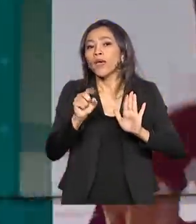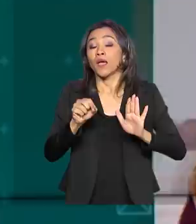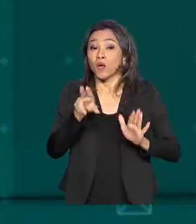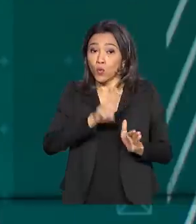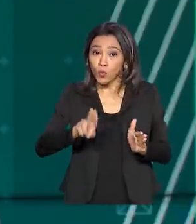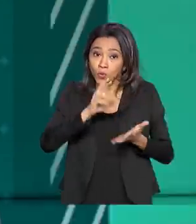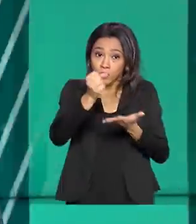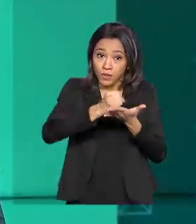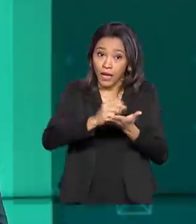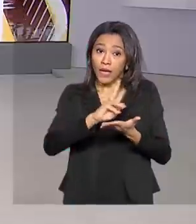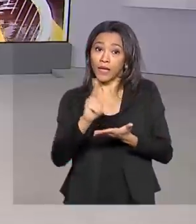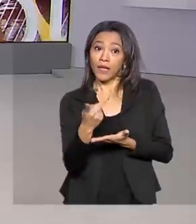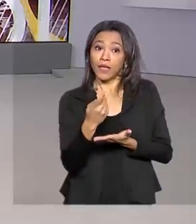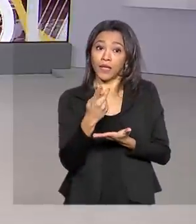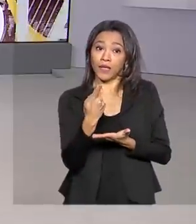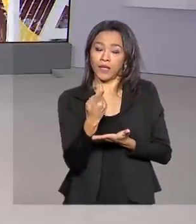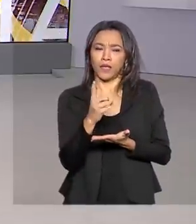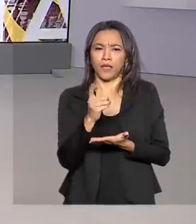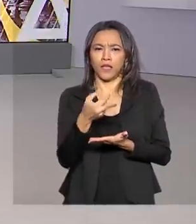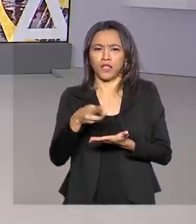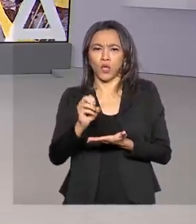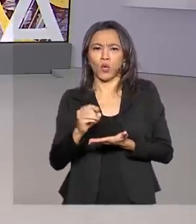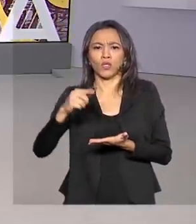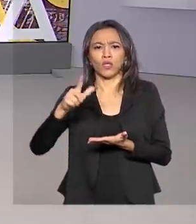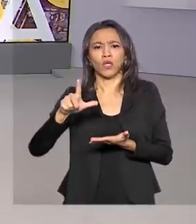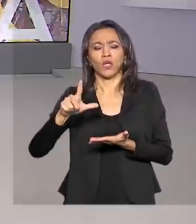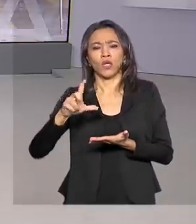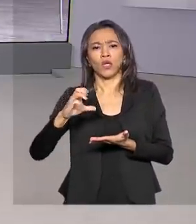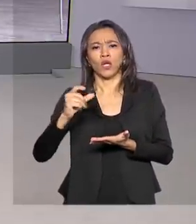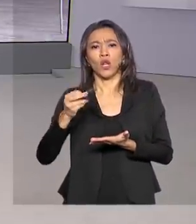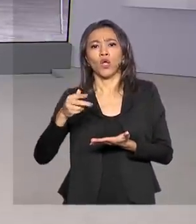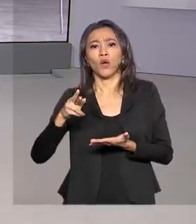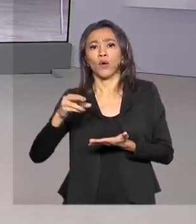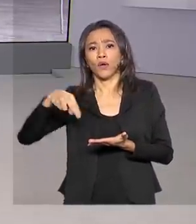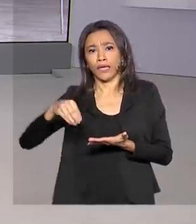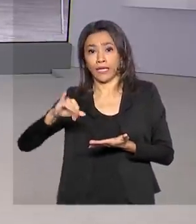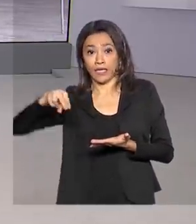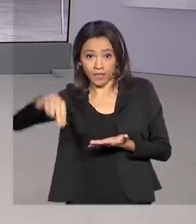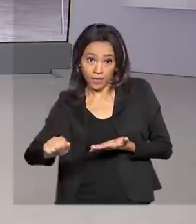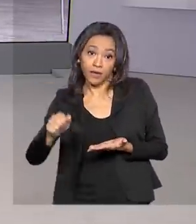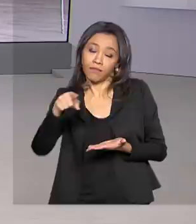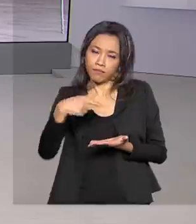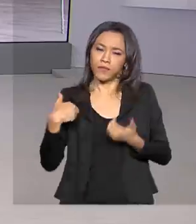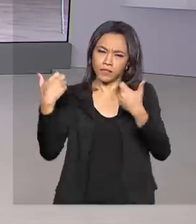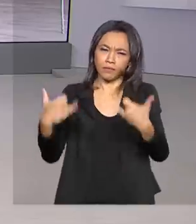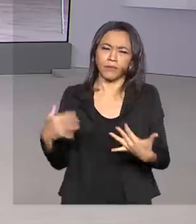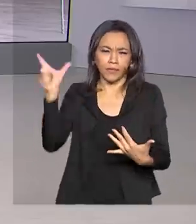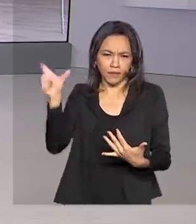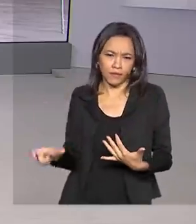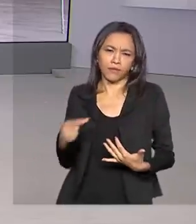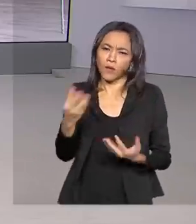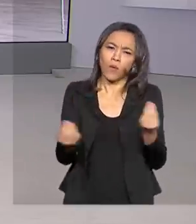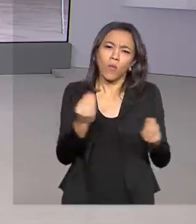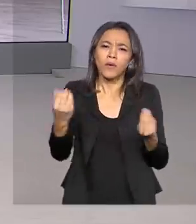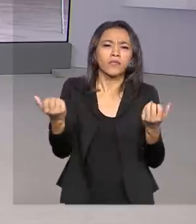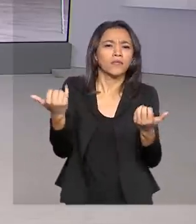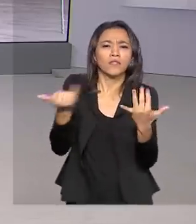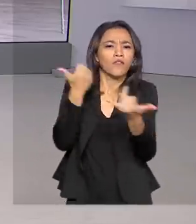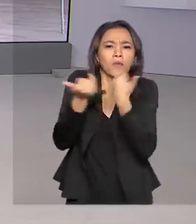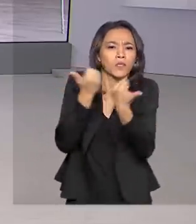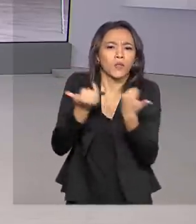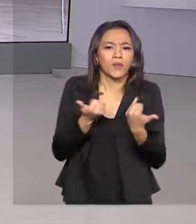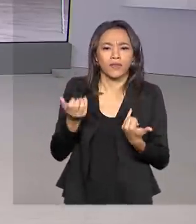hidroxicloroquina. Vamos agora, então, ao Palácio do Planalto. A repórter Luciana Collari de Holanda conta para a gente essas informações.